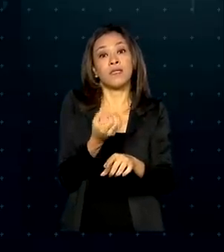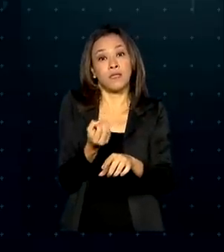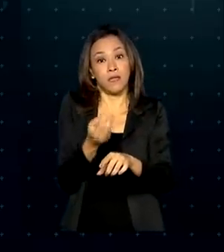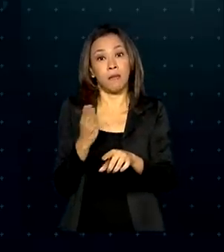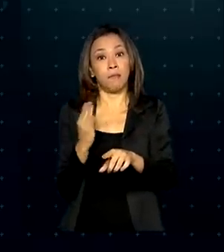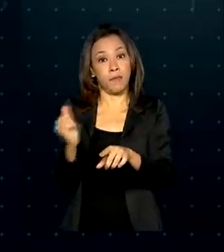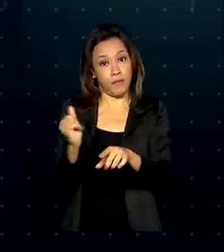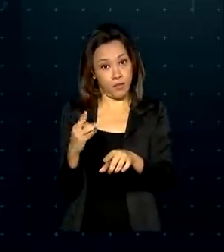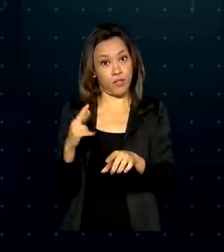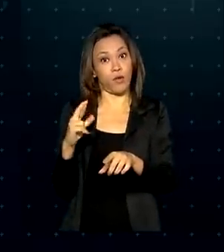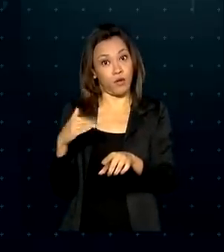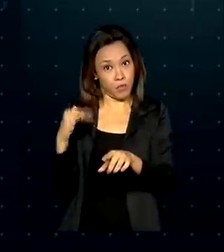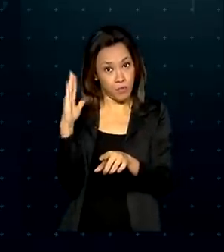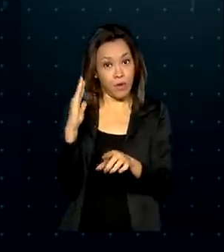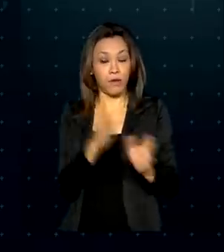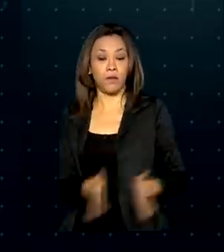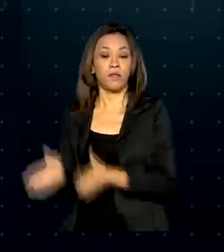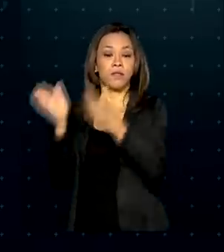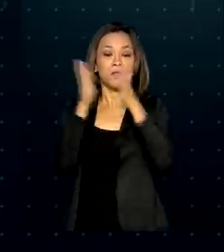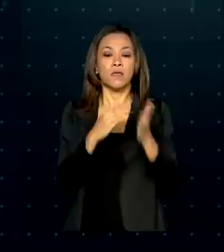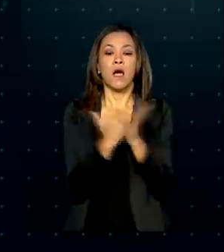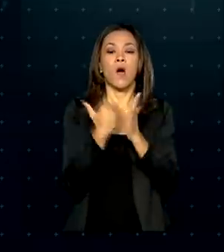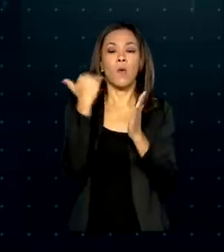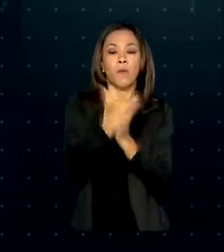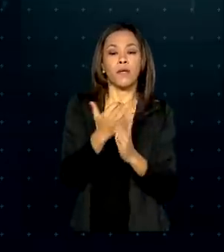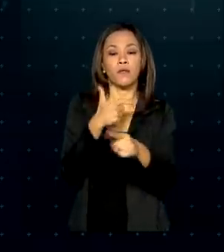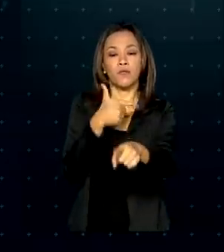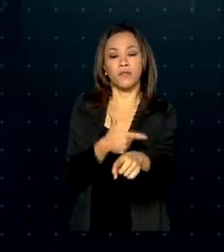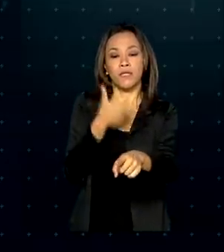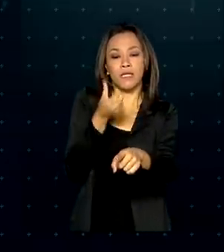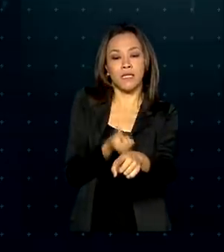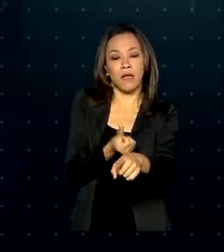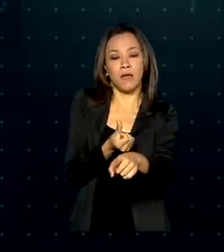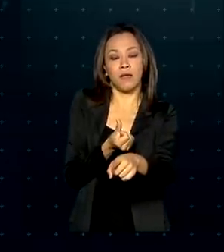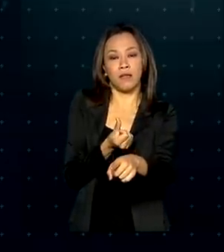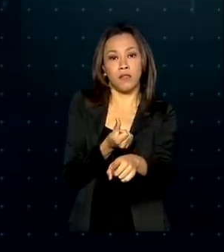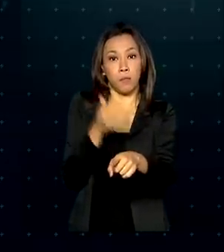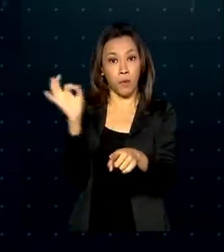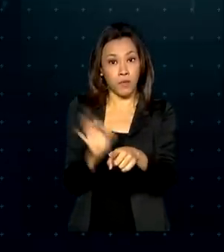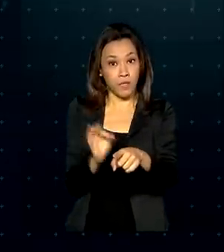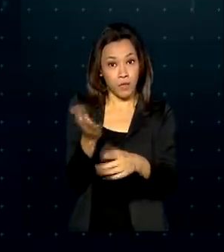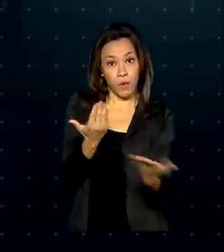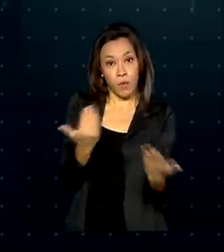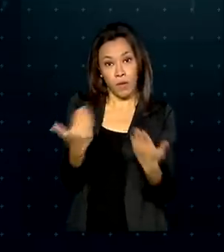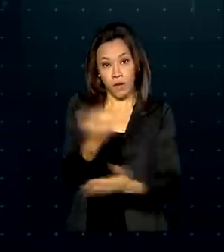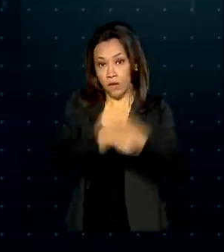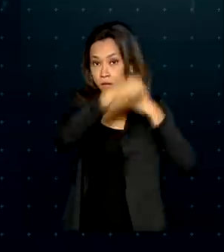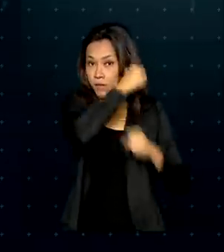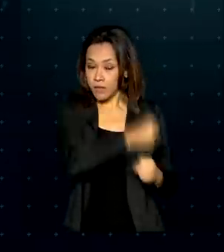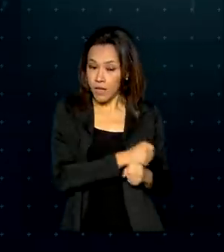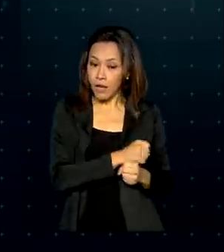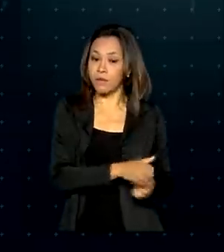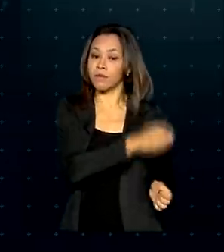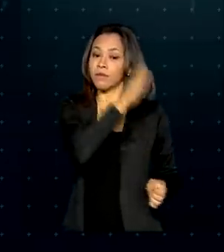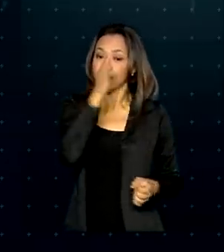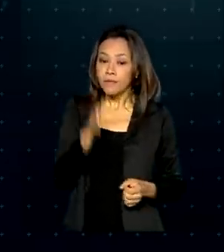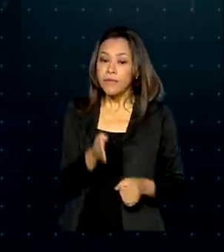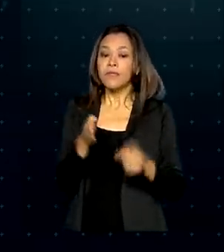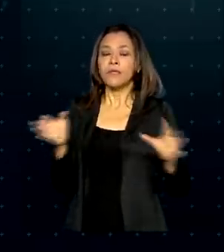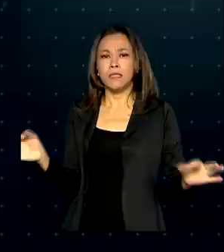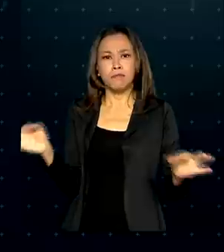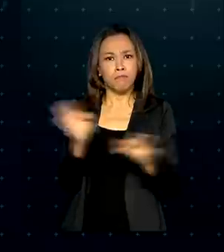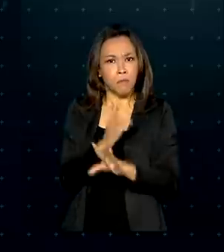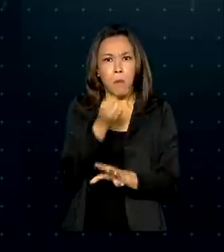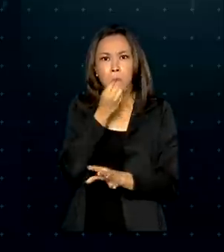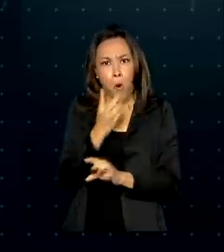exportações, aumento de 27% em relação ao ano passado e fechar a balança comercial